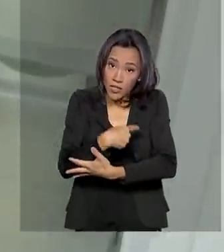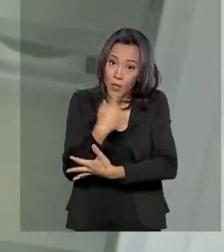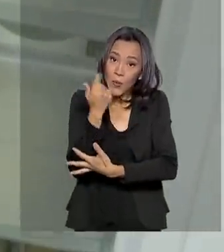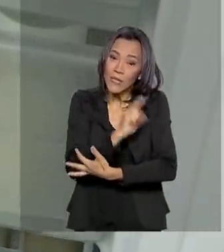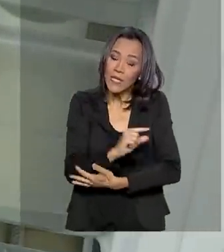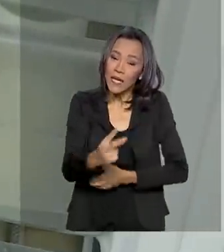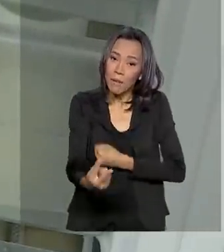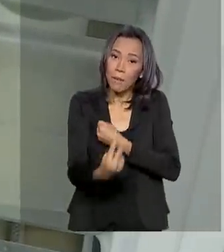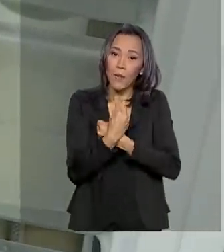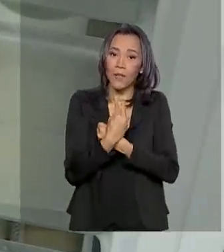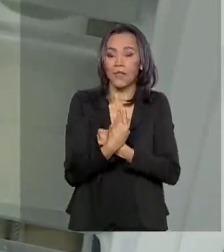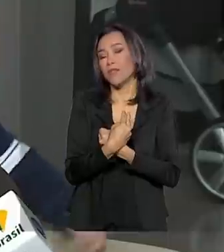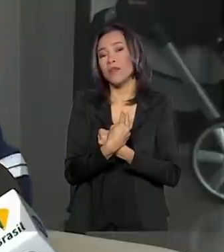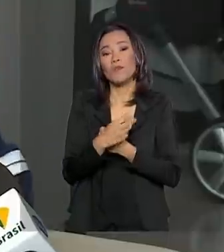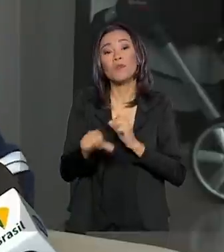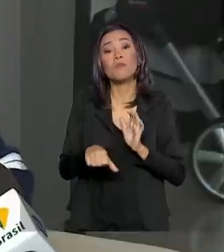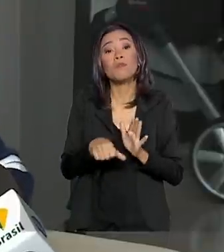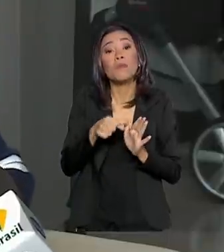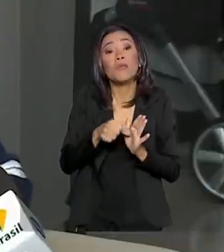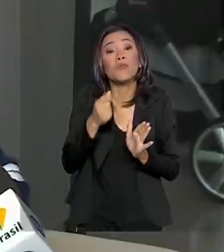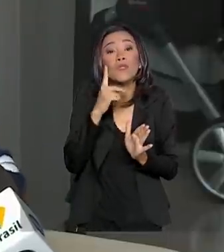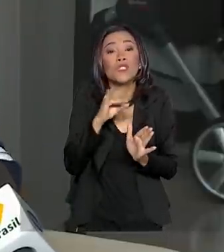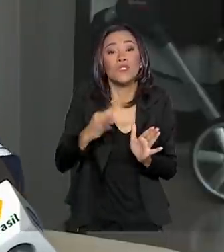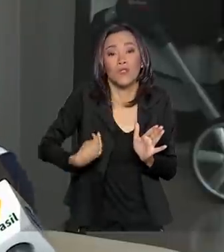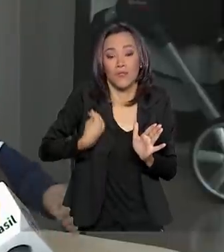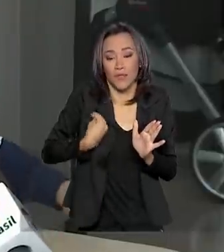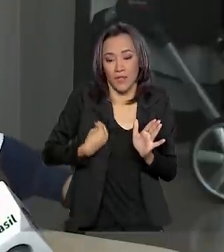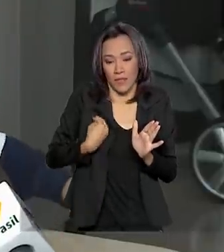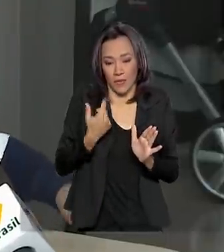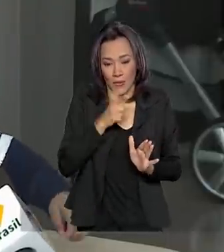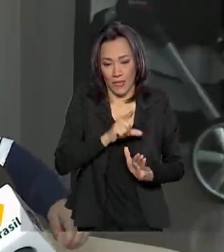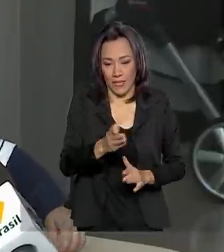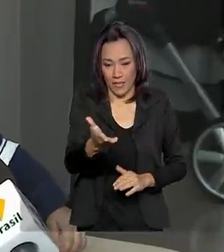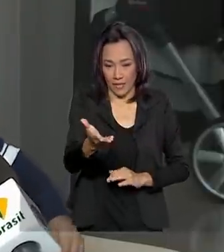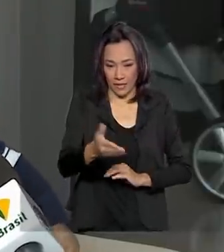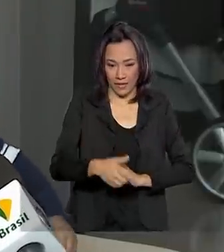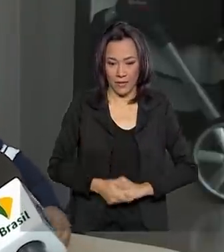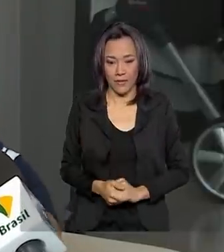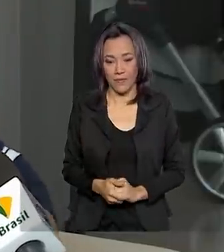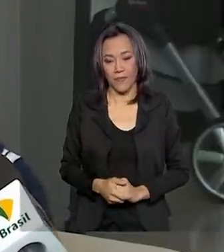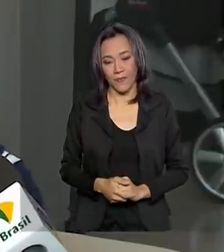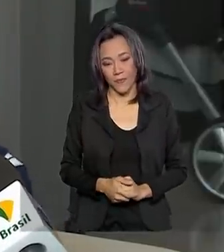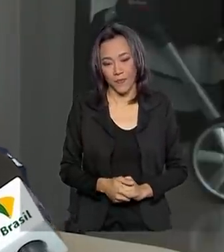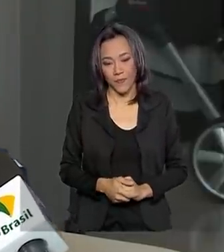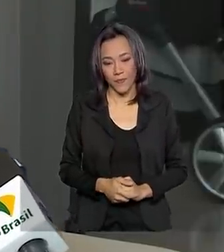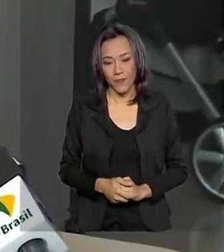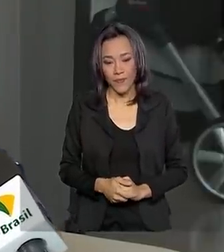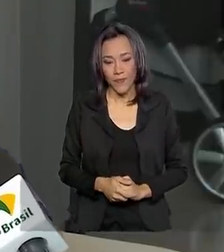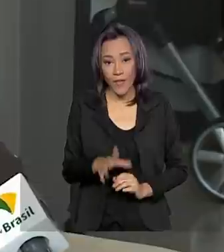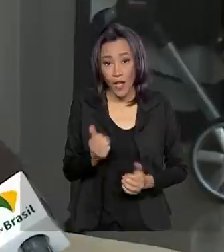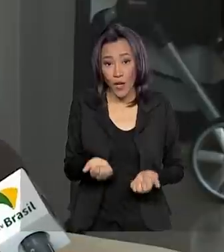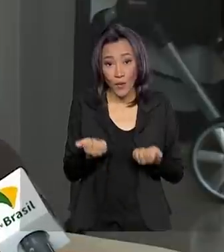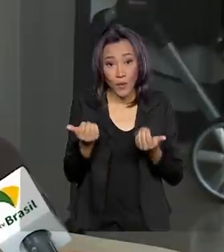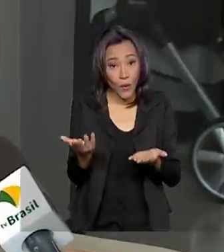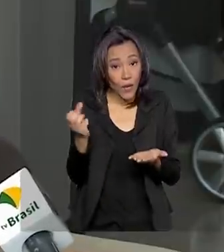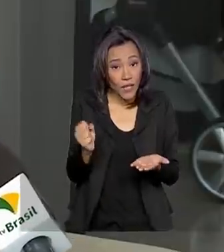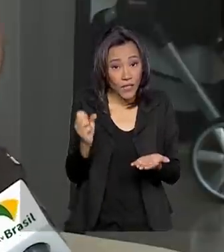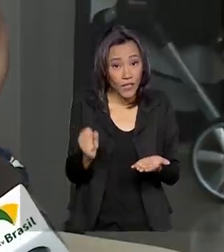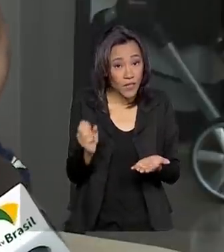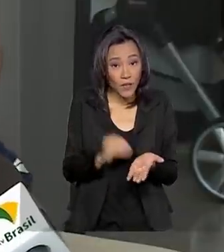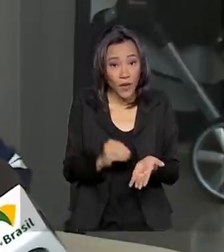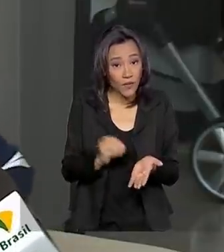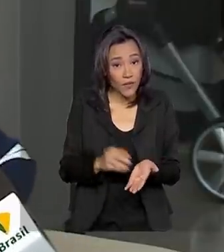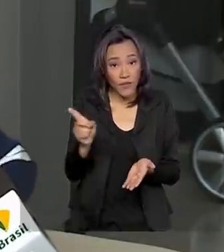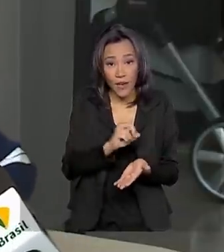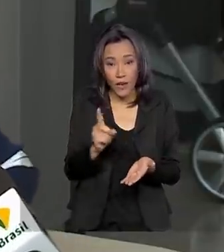precisa nesses primeiros dias de vida. Ó, ó! Ó, eu dou o meu leitinho e não faz falta para mim,